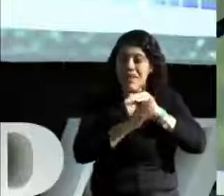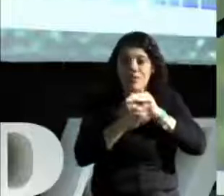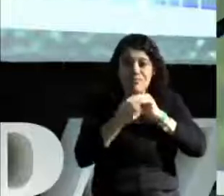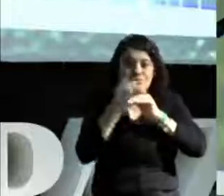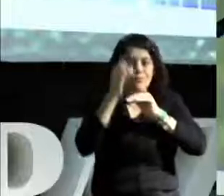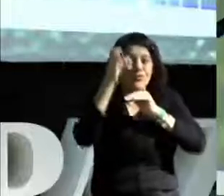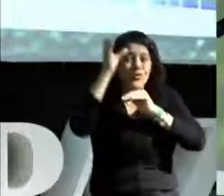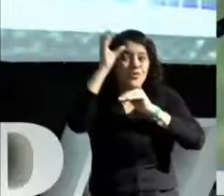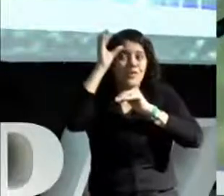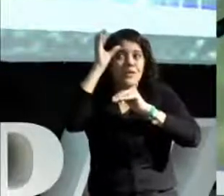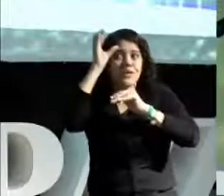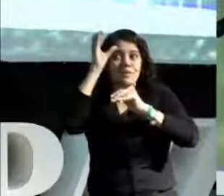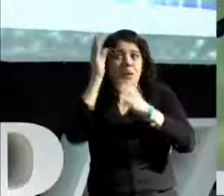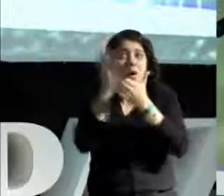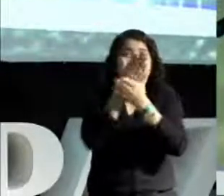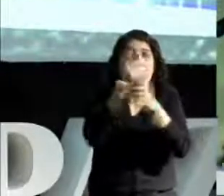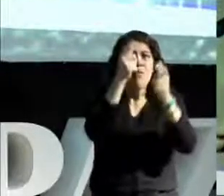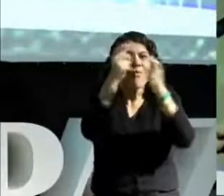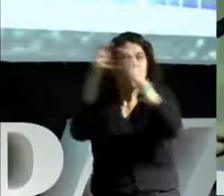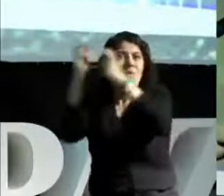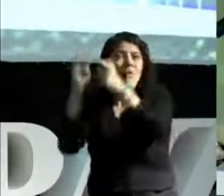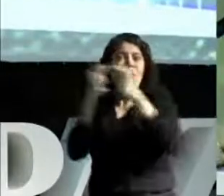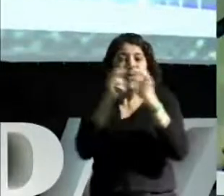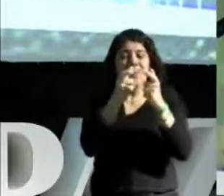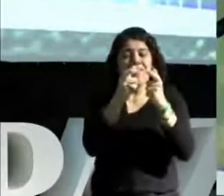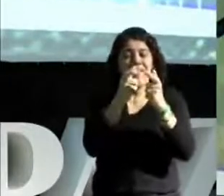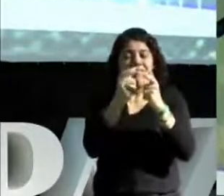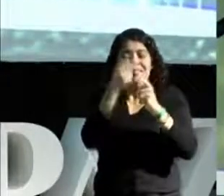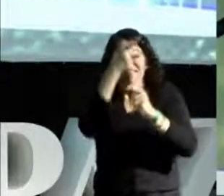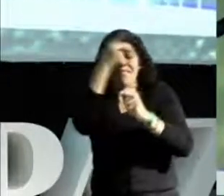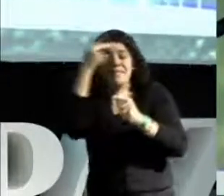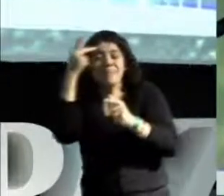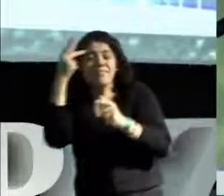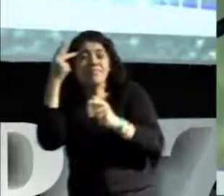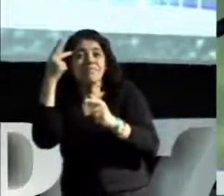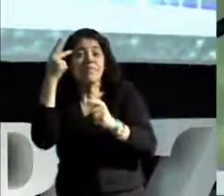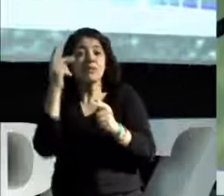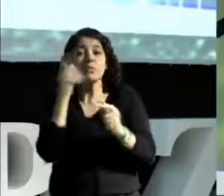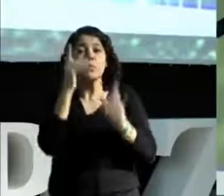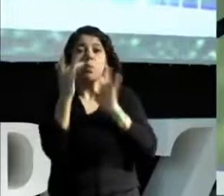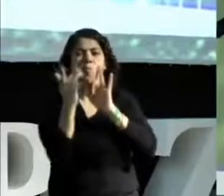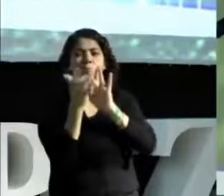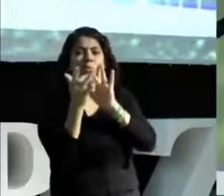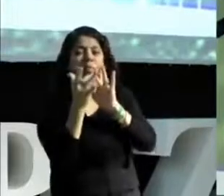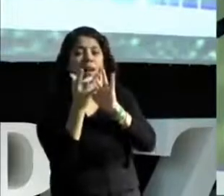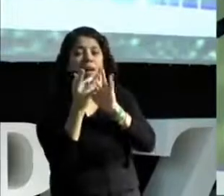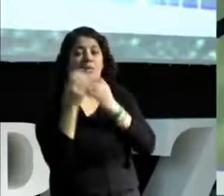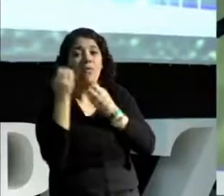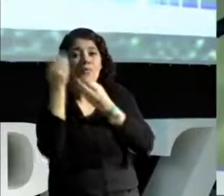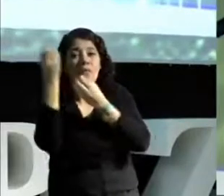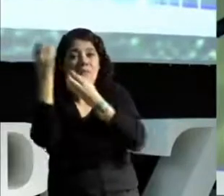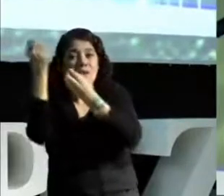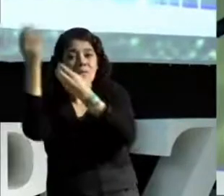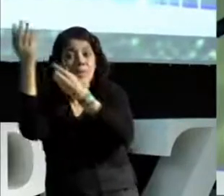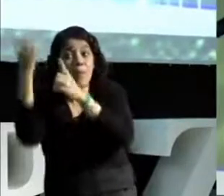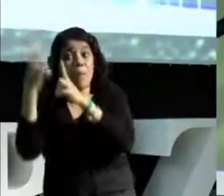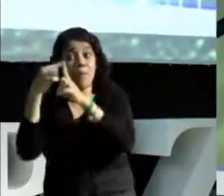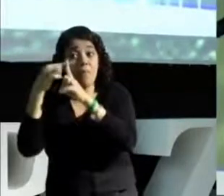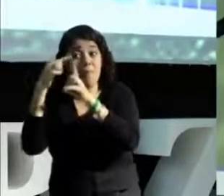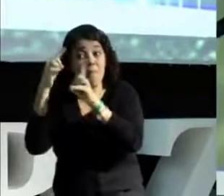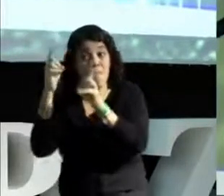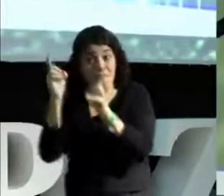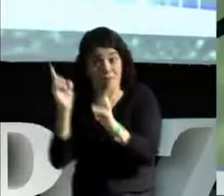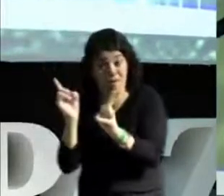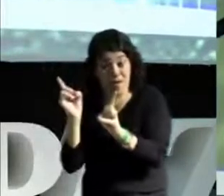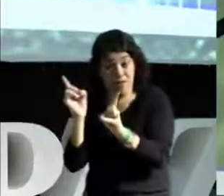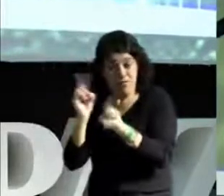E embora muitos dos ocidentais não tenham contato com essa informação, mas foi exatamente a partir